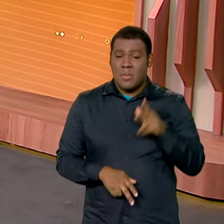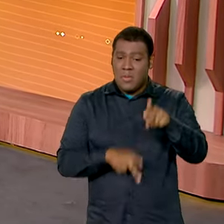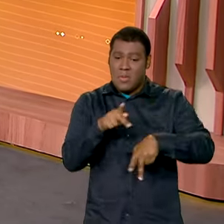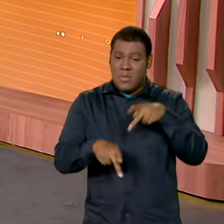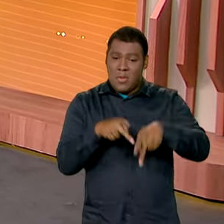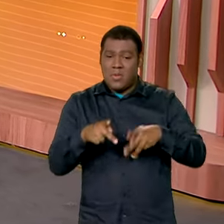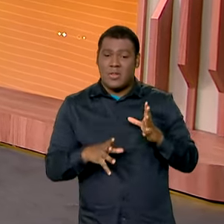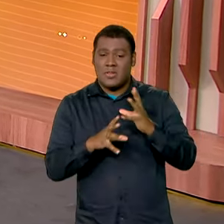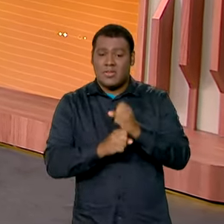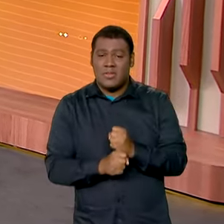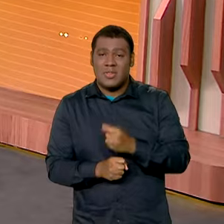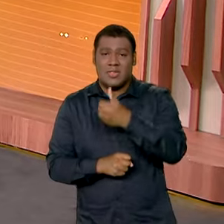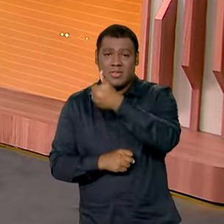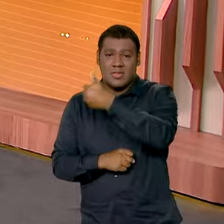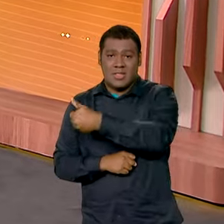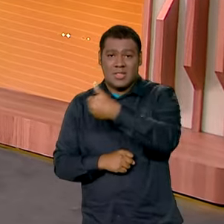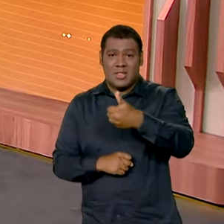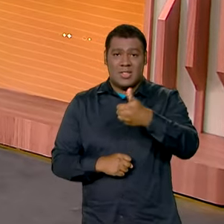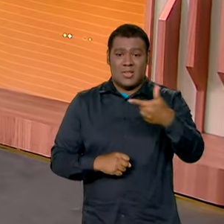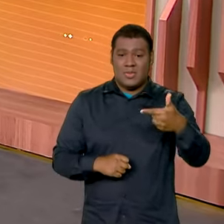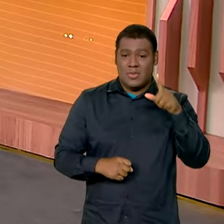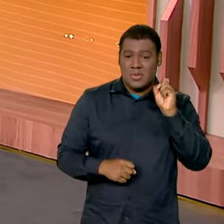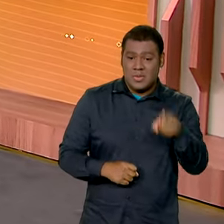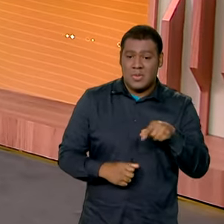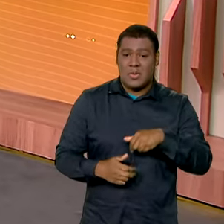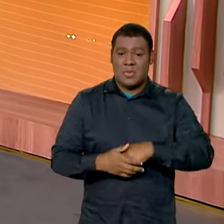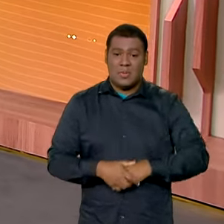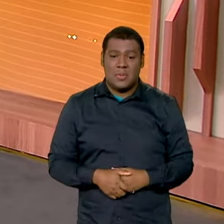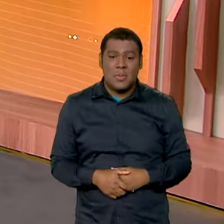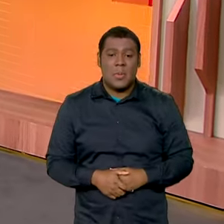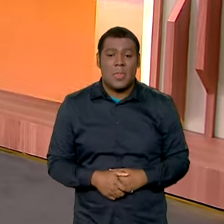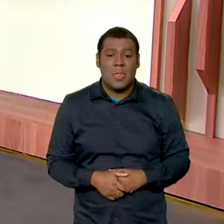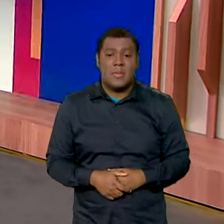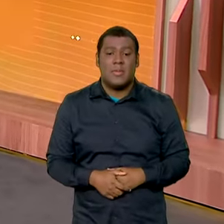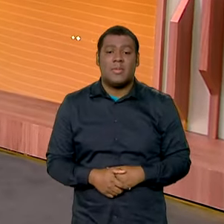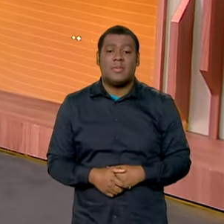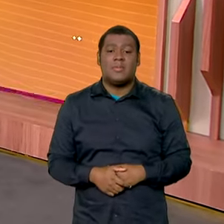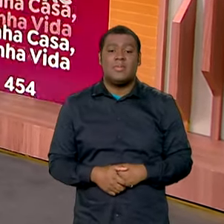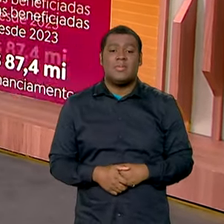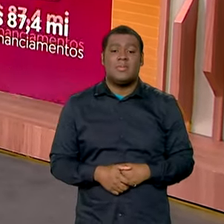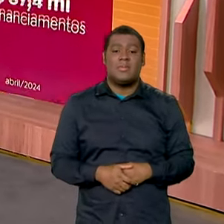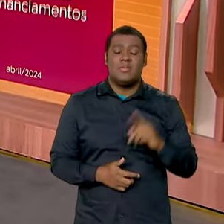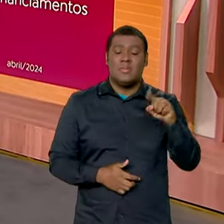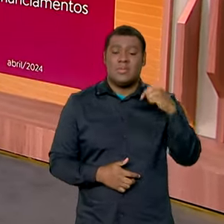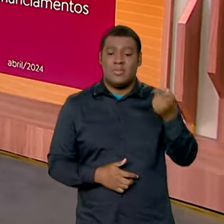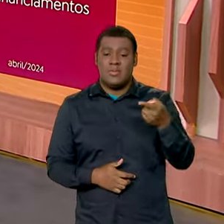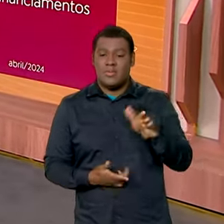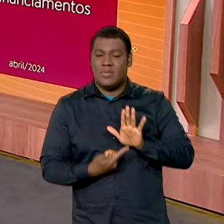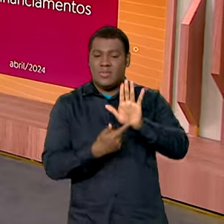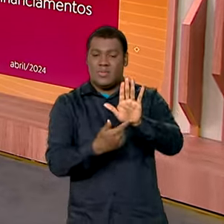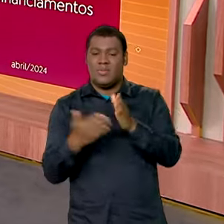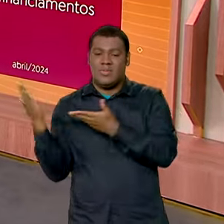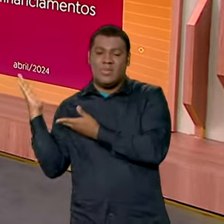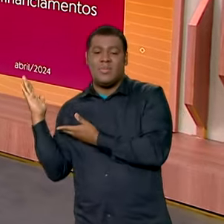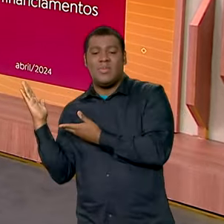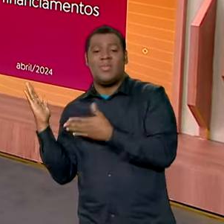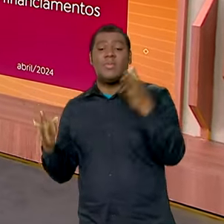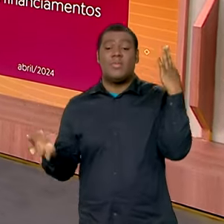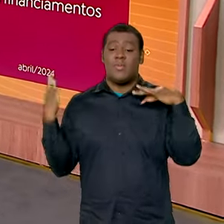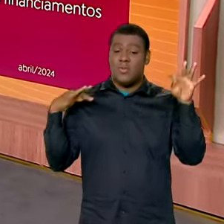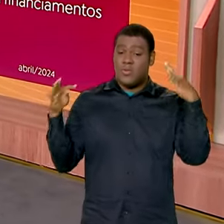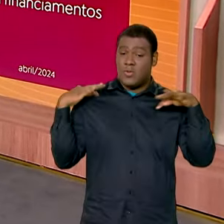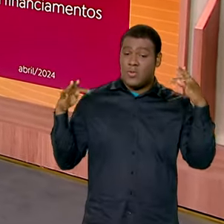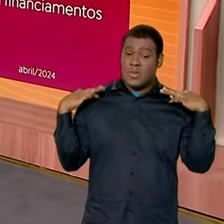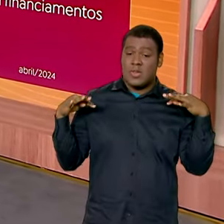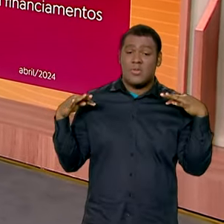mil habitantes. Vamos ver aqui na próxima tela. Olha, o turismo foram